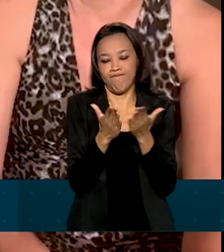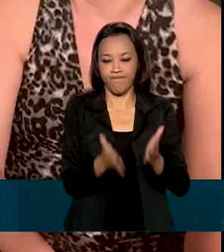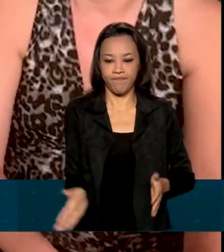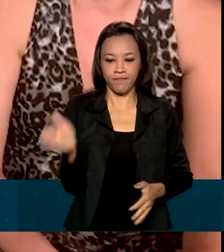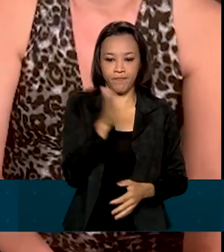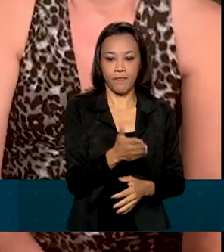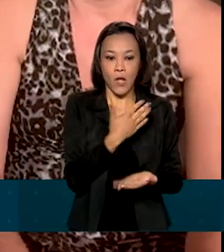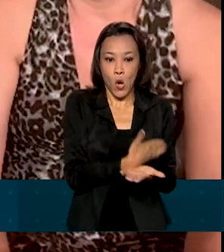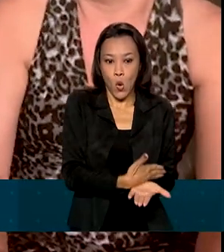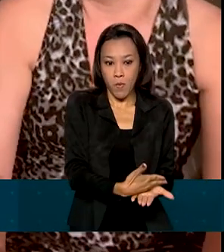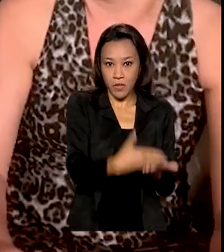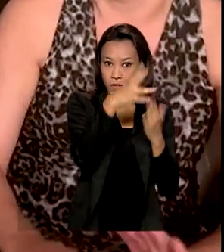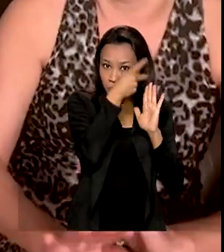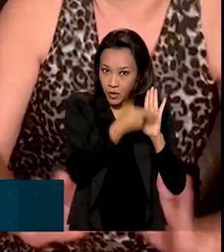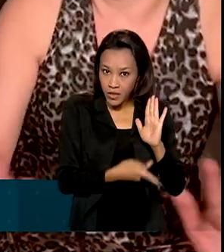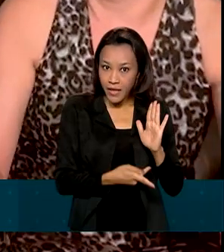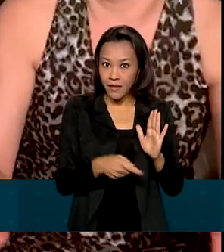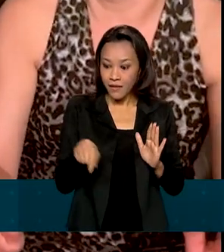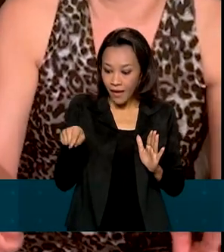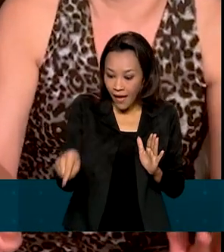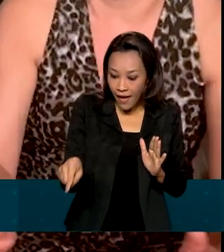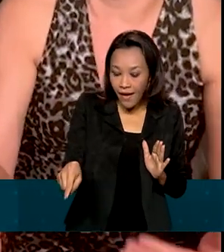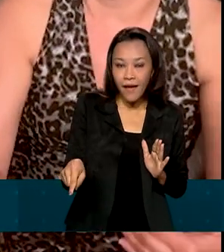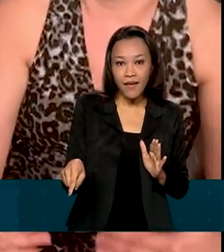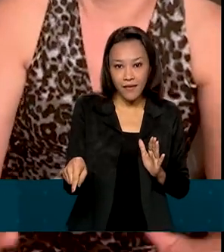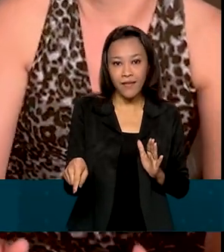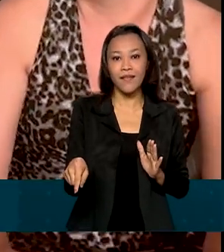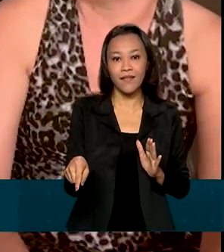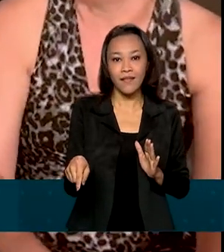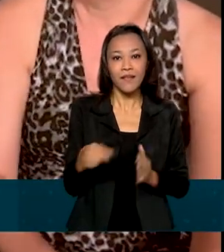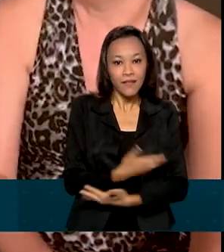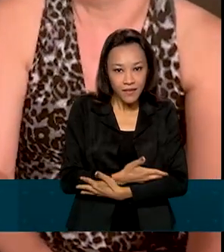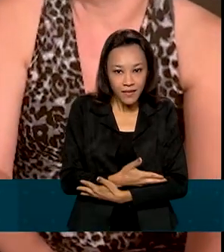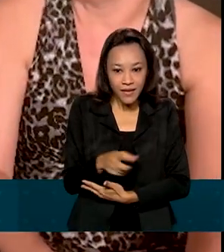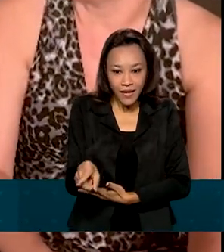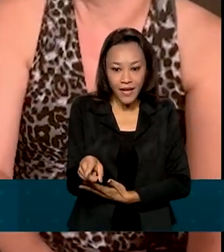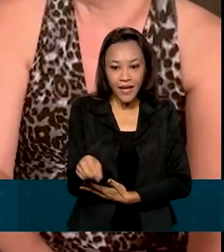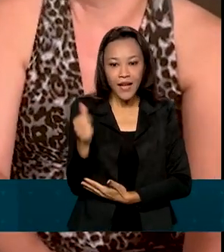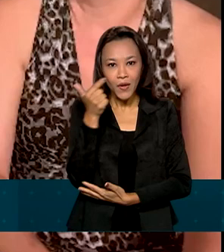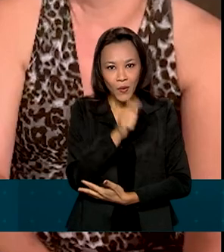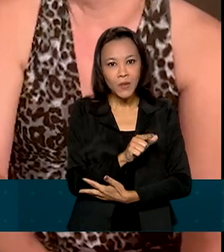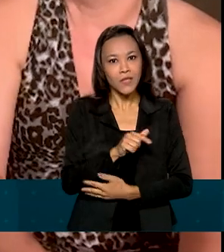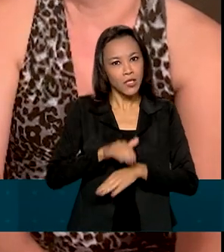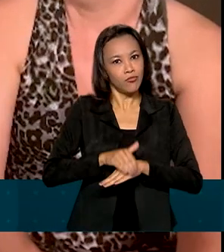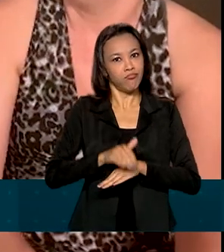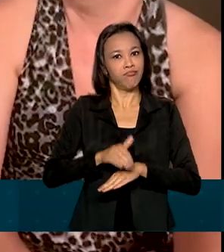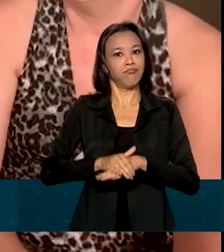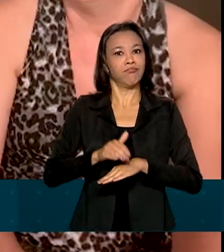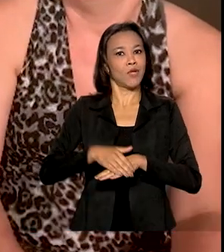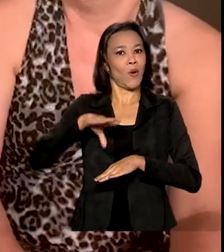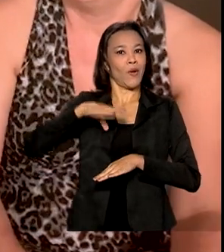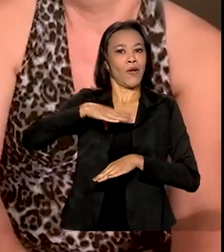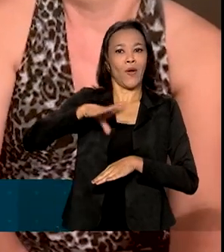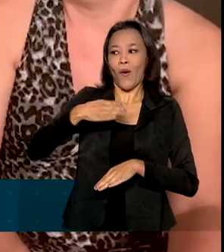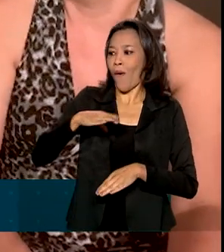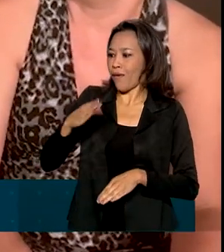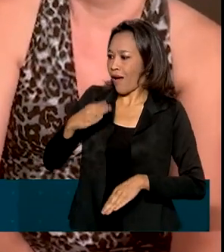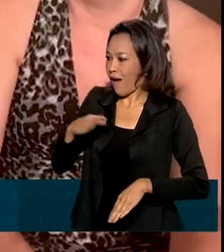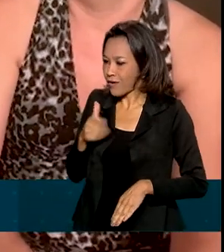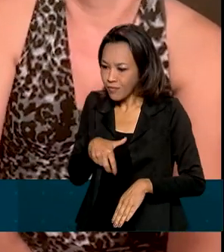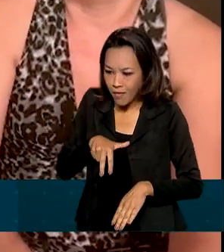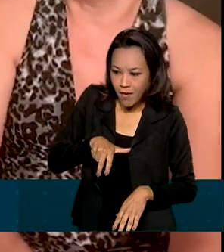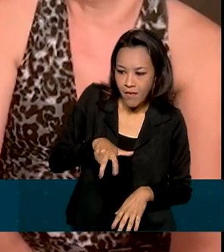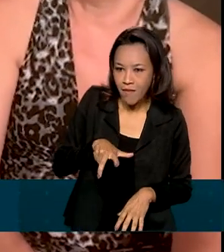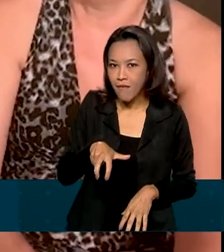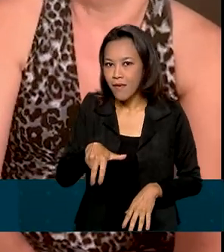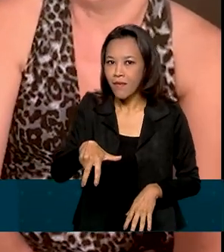projeto, ela foi assumindo a própria autonomia, né? E isso,